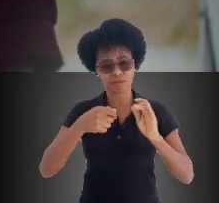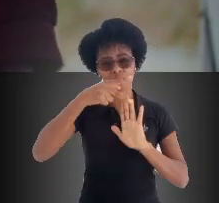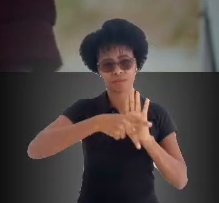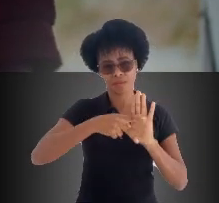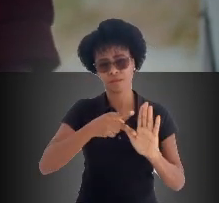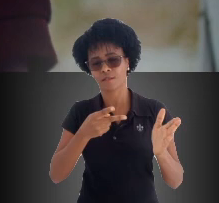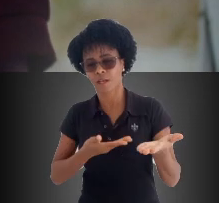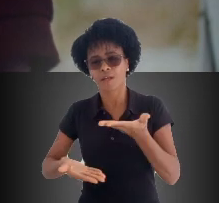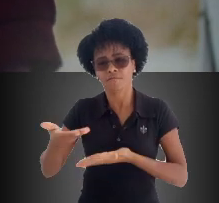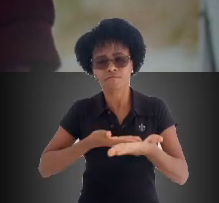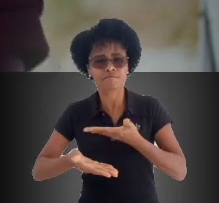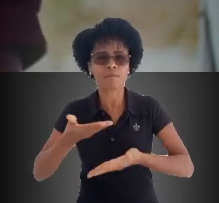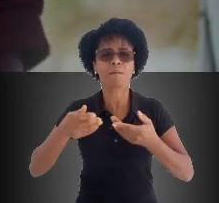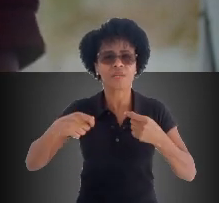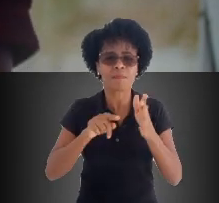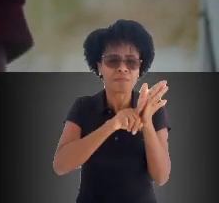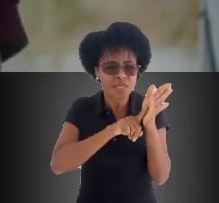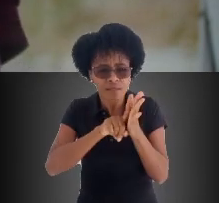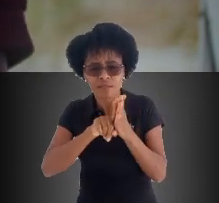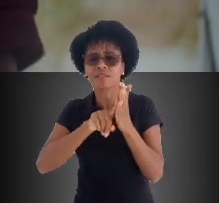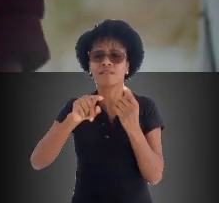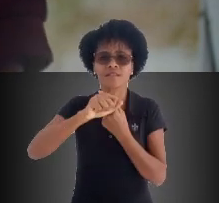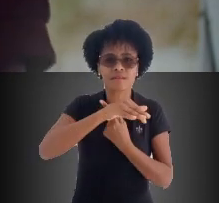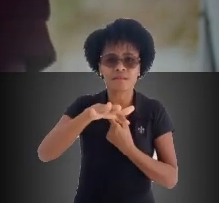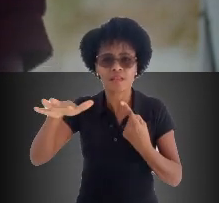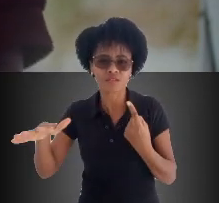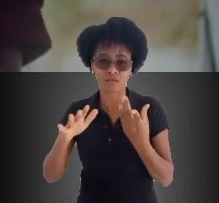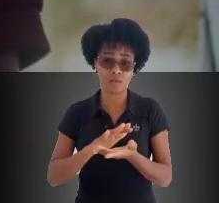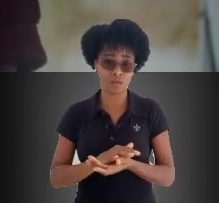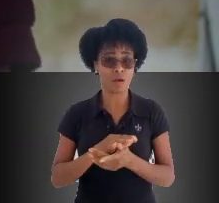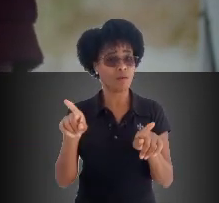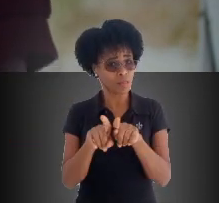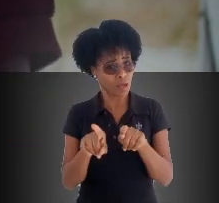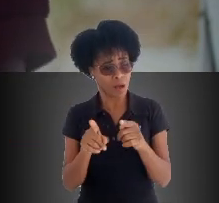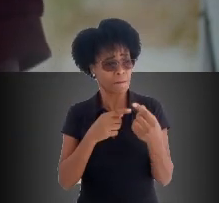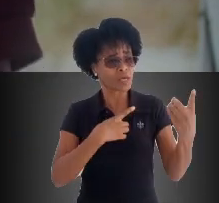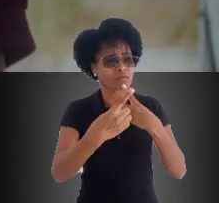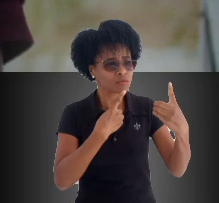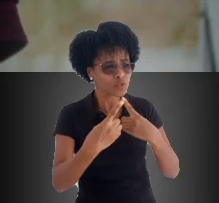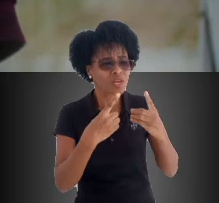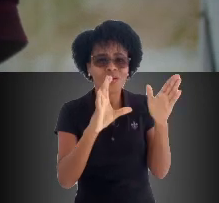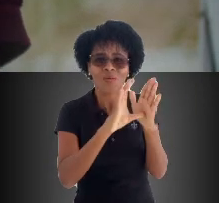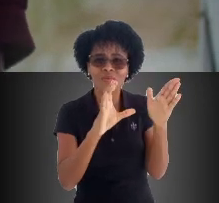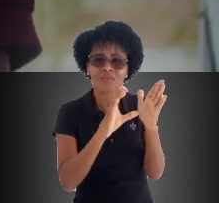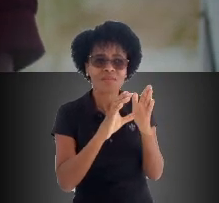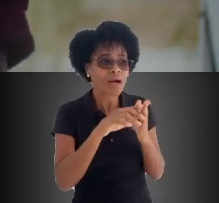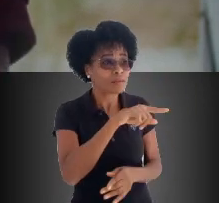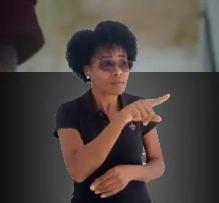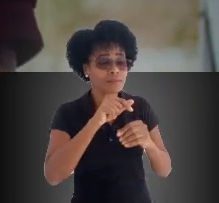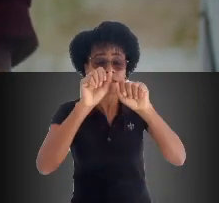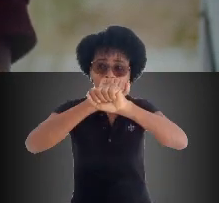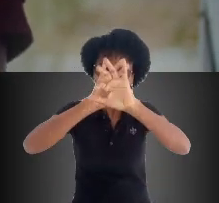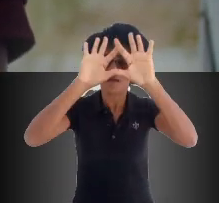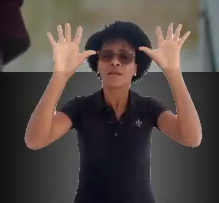projeto articulado que envolvesse o ensino, a pesquisa e a extensão e, sobretudo, tentar construir um diálogo com a comunidade para que ela